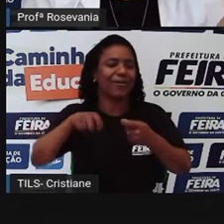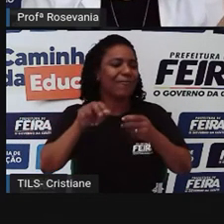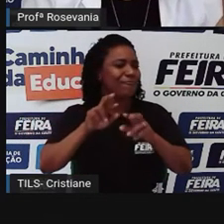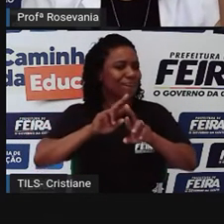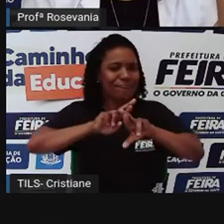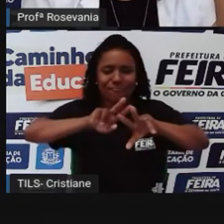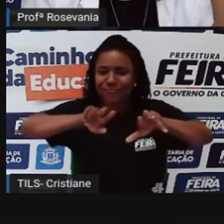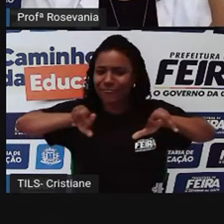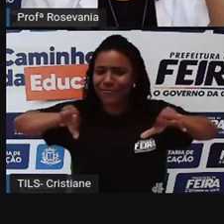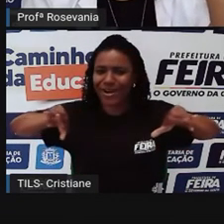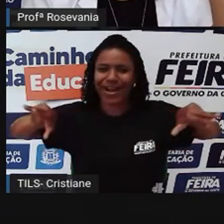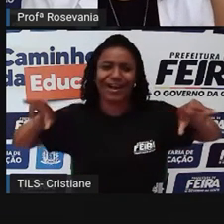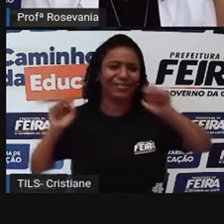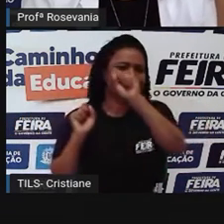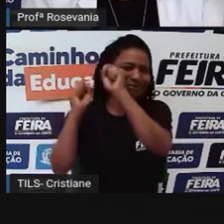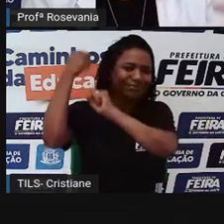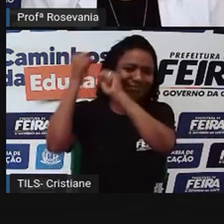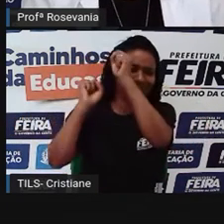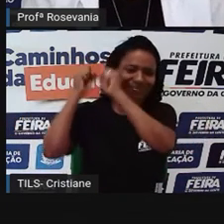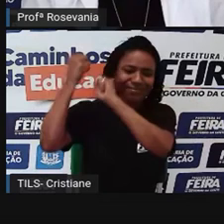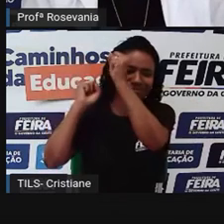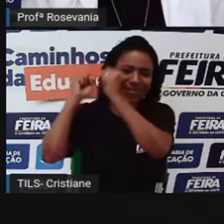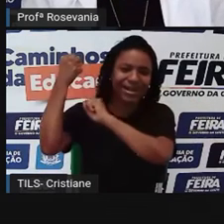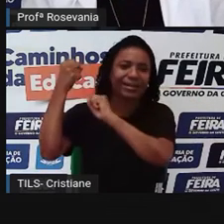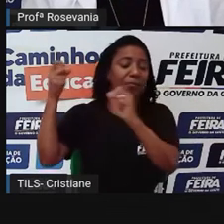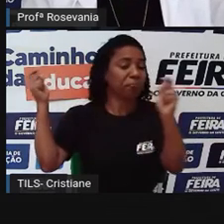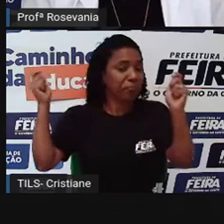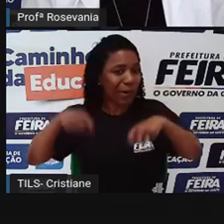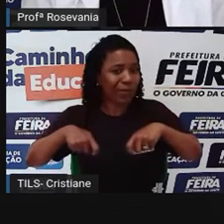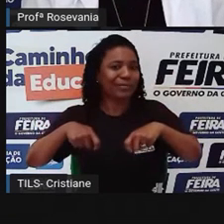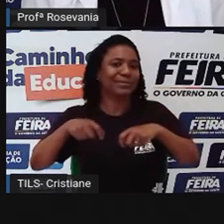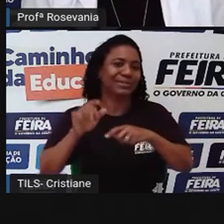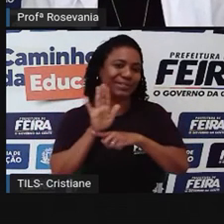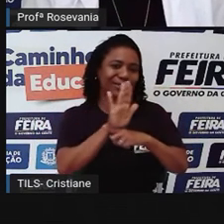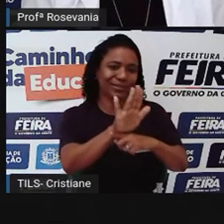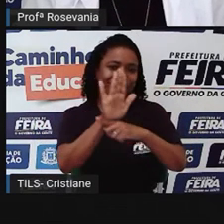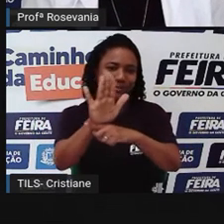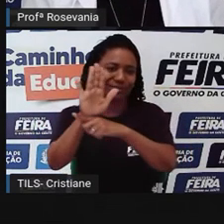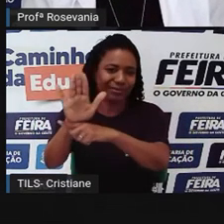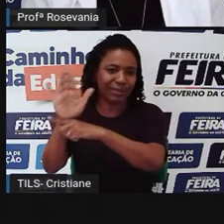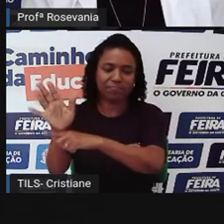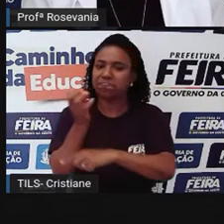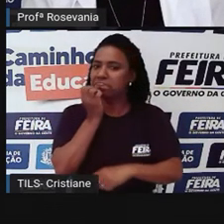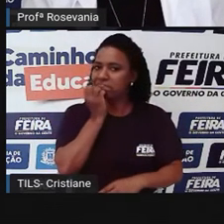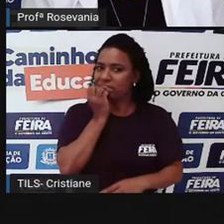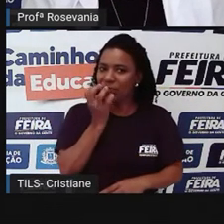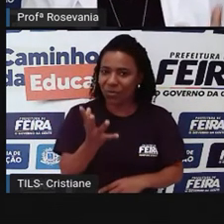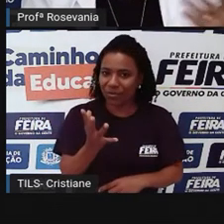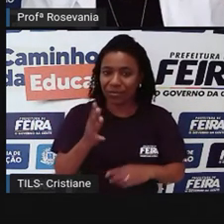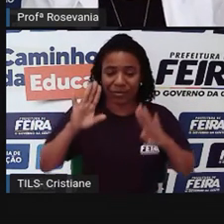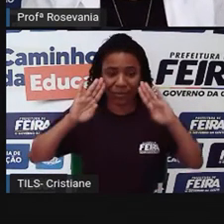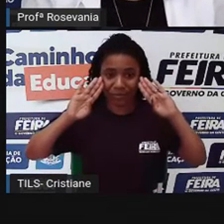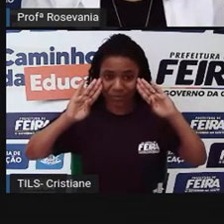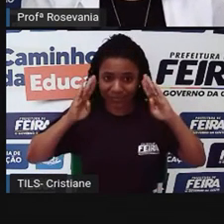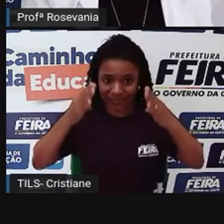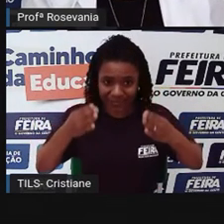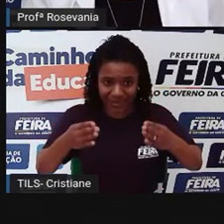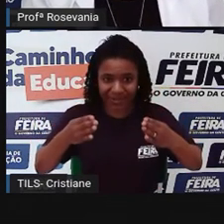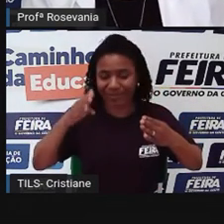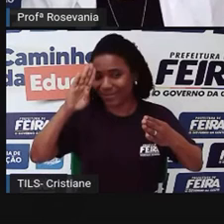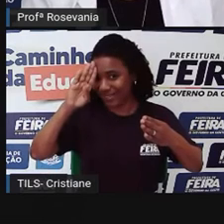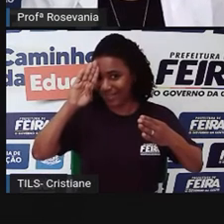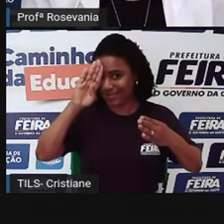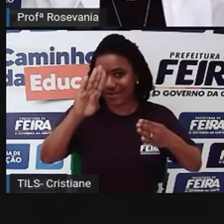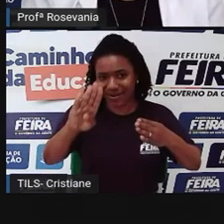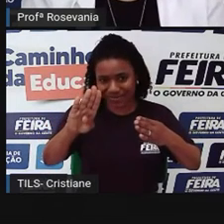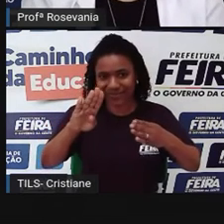máquinas para fazer praticamente quase tudo, e o melhor de tudo que eu vou me ater, isso vocês já sabem, né,